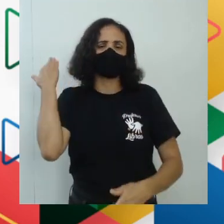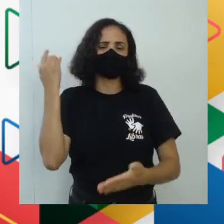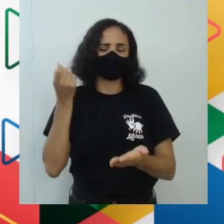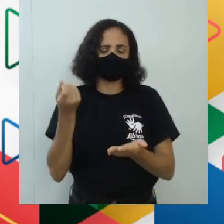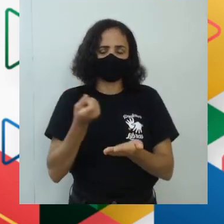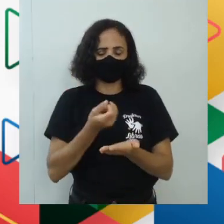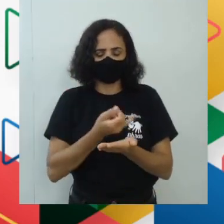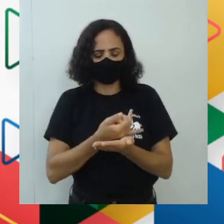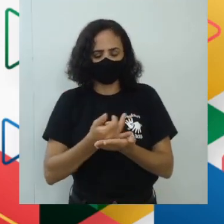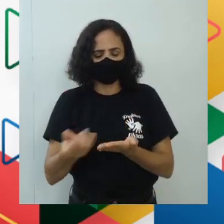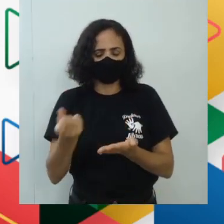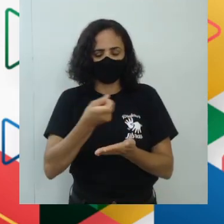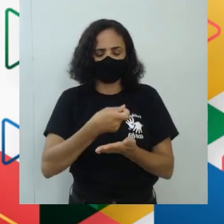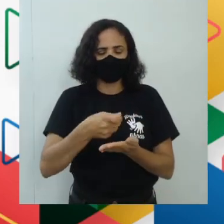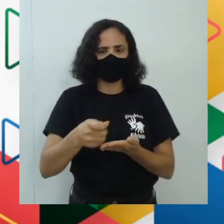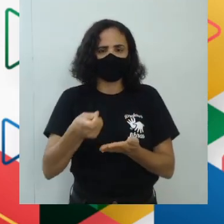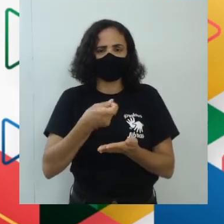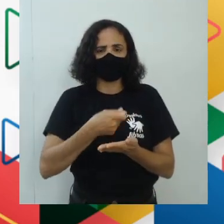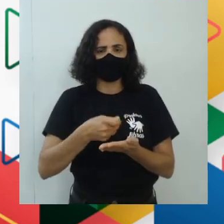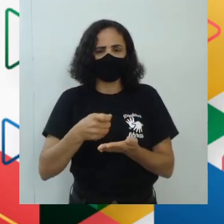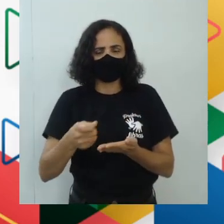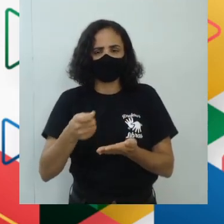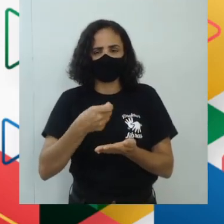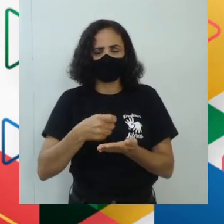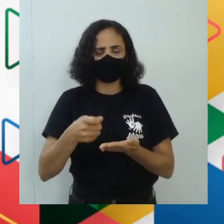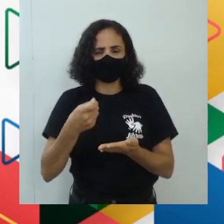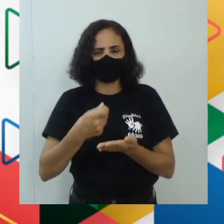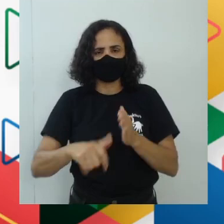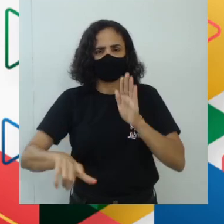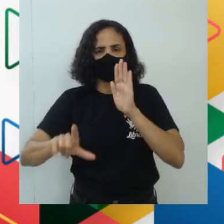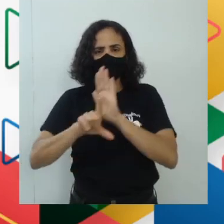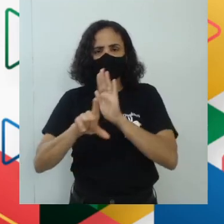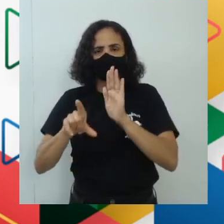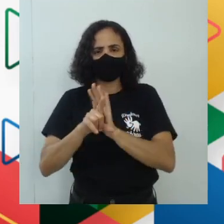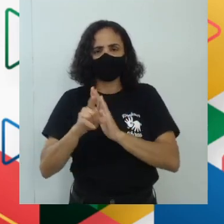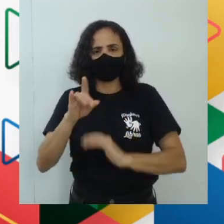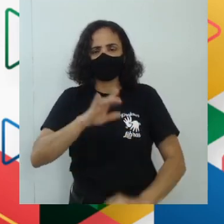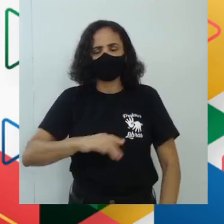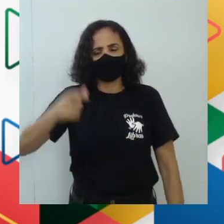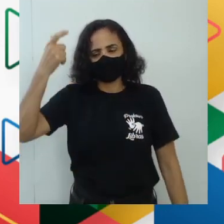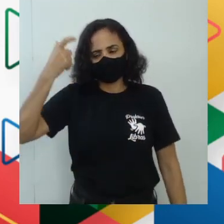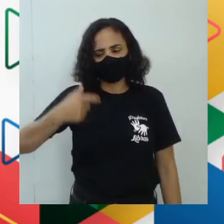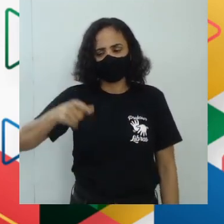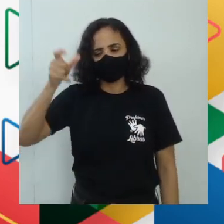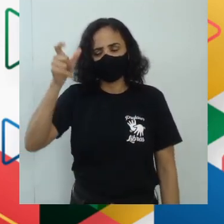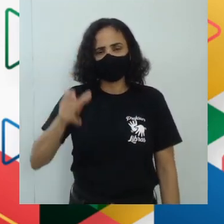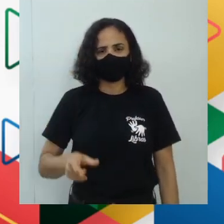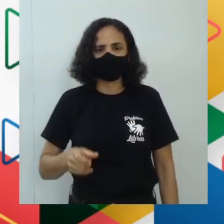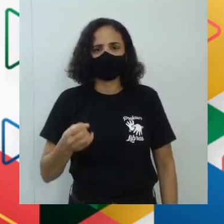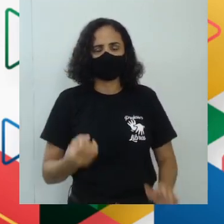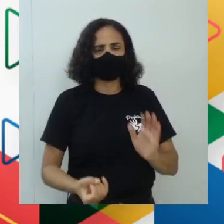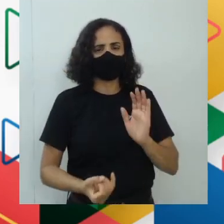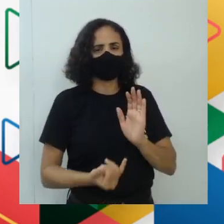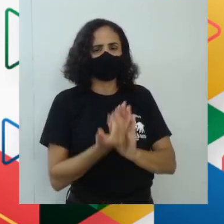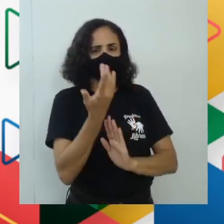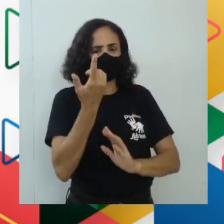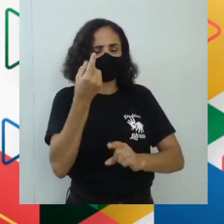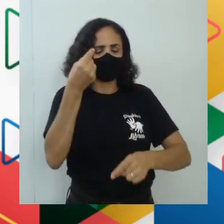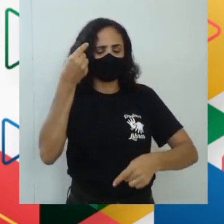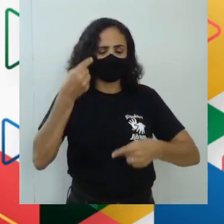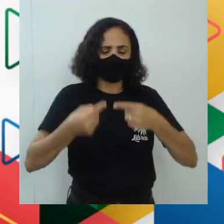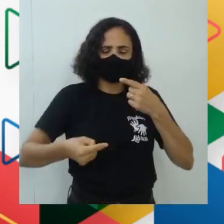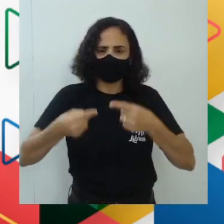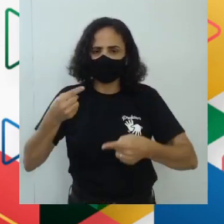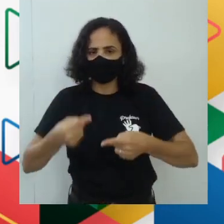vindo ali dos fenícios a moeda as leis a cidadania napólis ou seja a criação do aspecto político